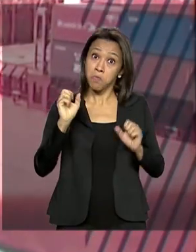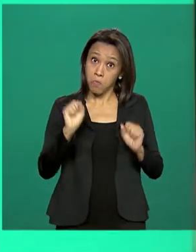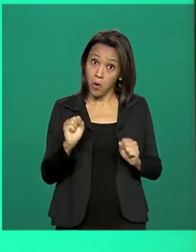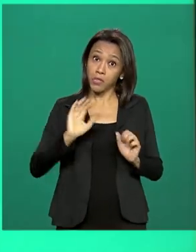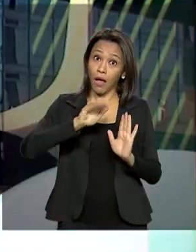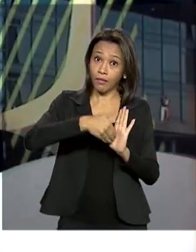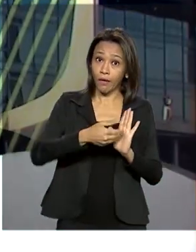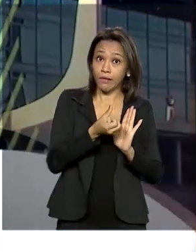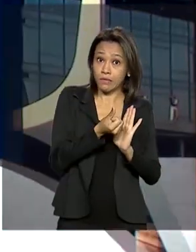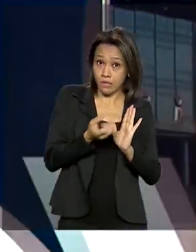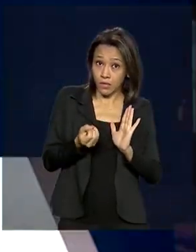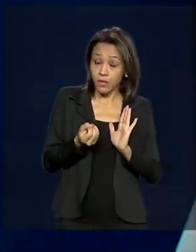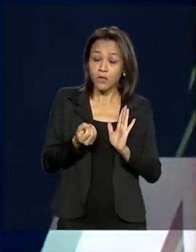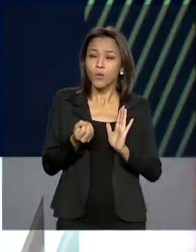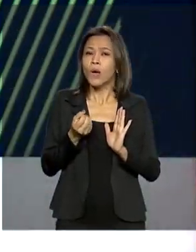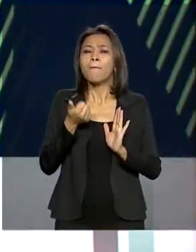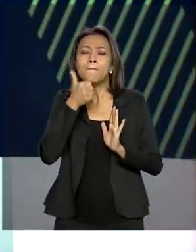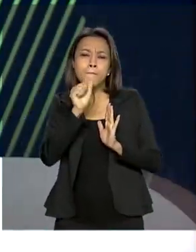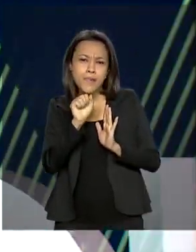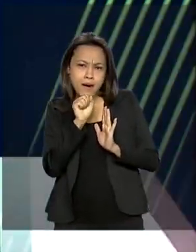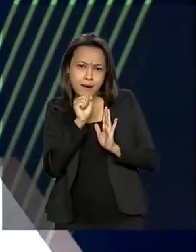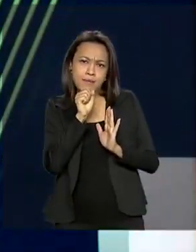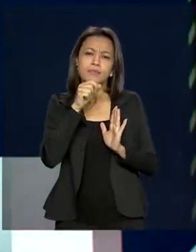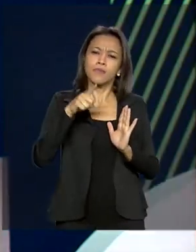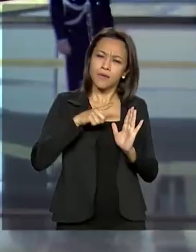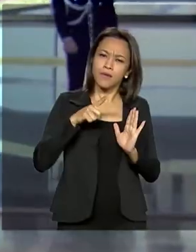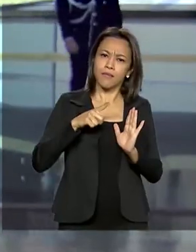no caso de mães que são chefes de família.